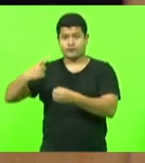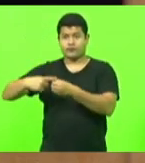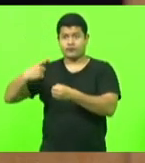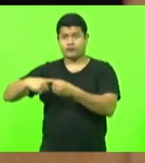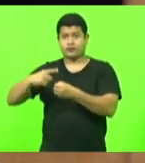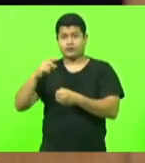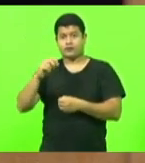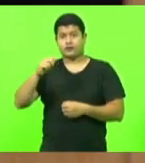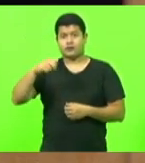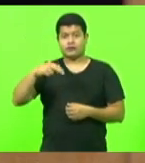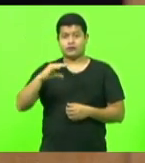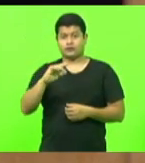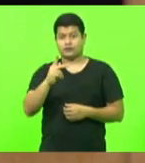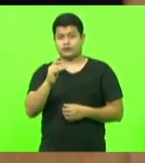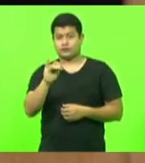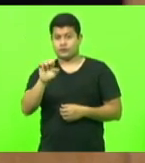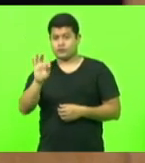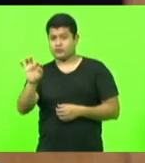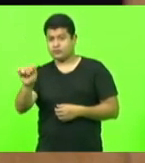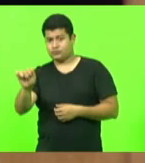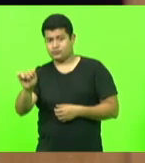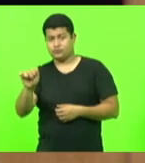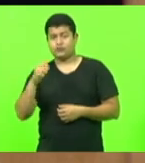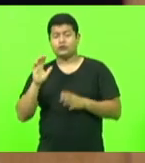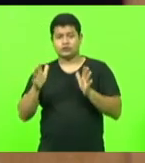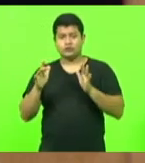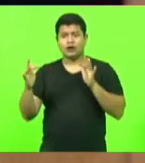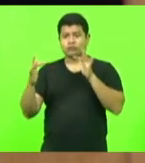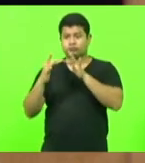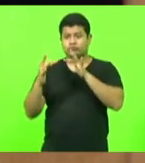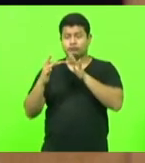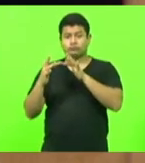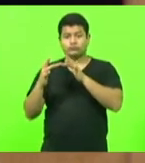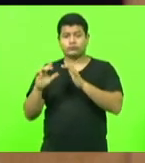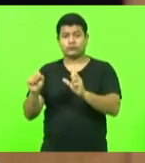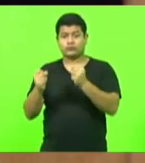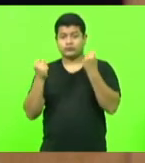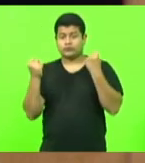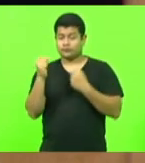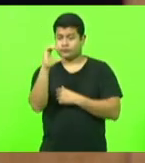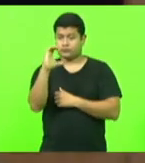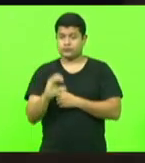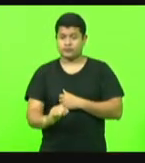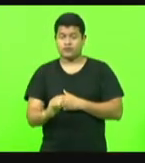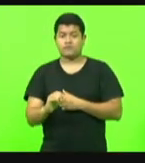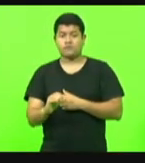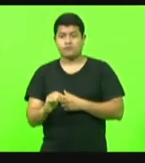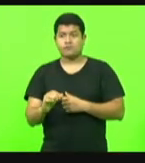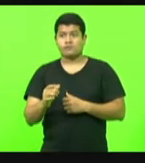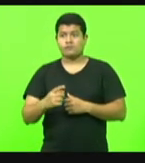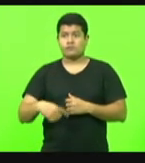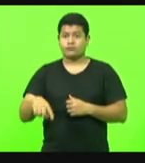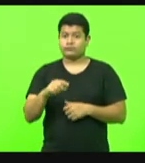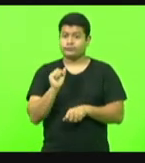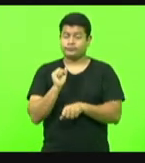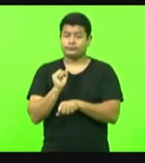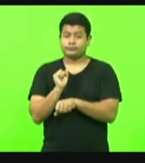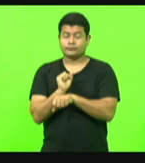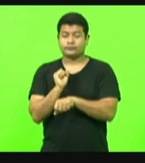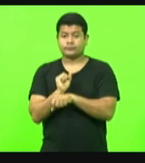Anchieta. Já contactamos com a defesa civil, estamos encaminhando